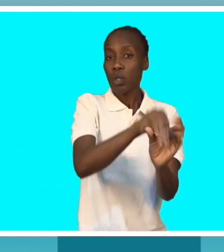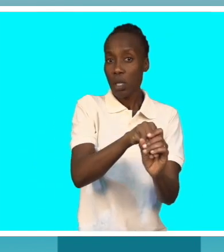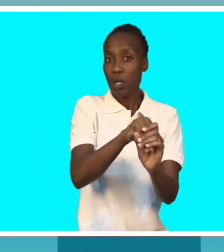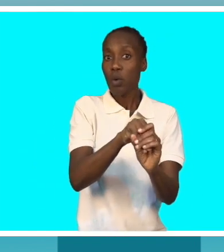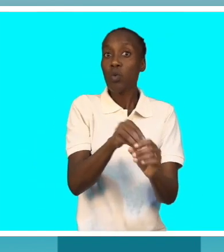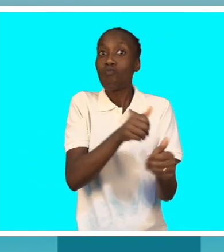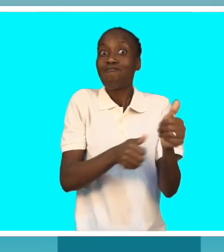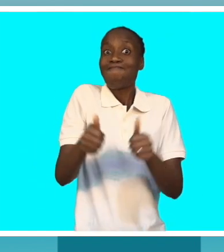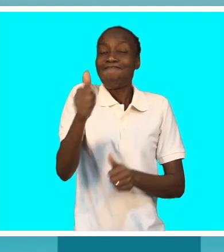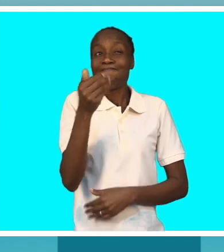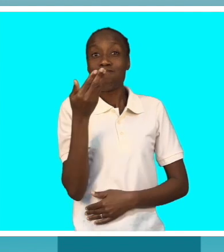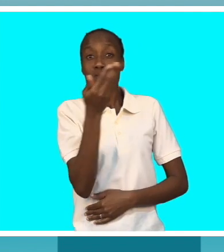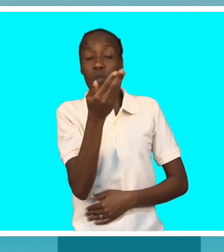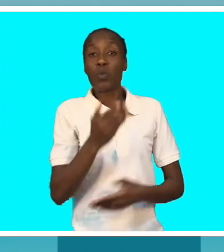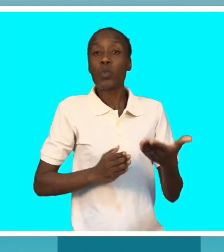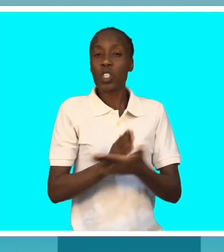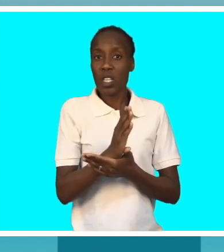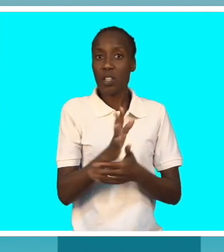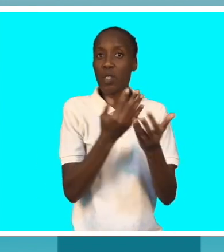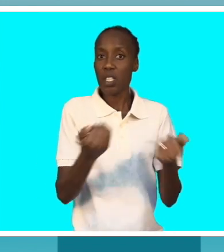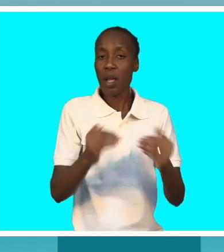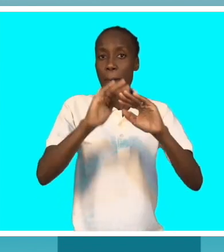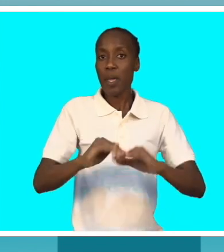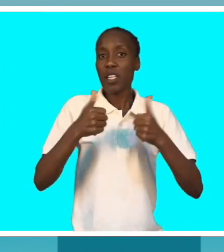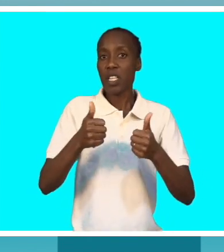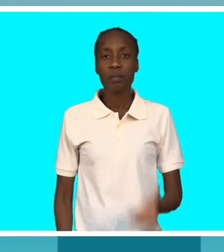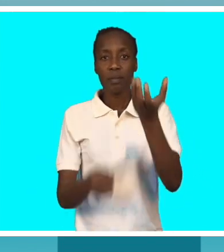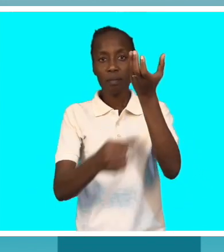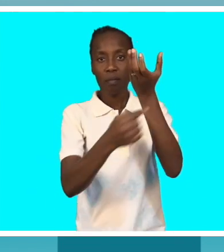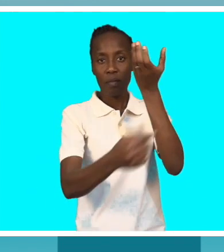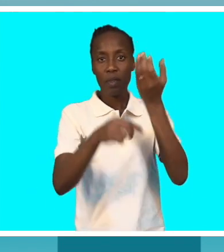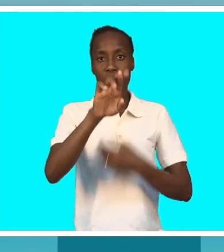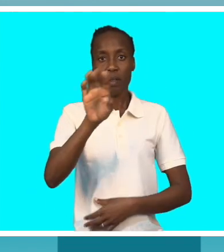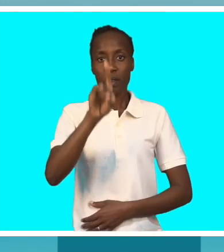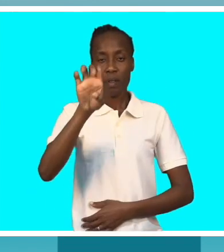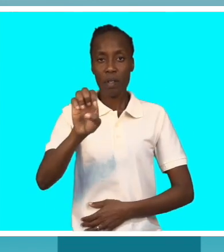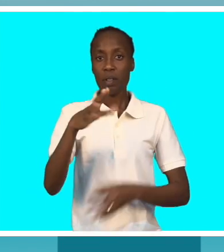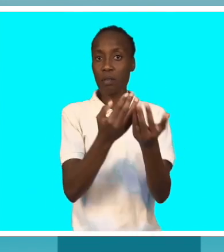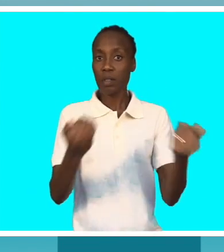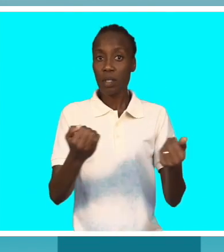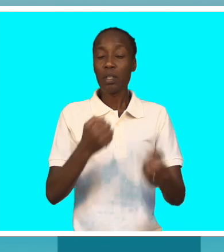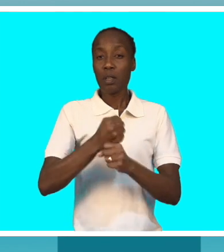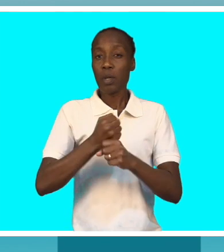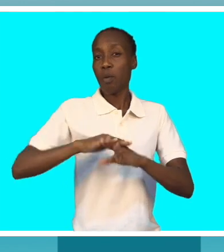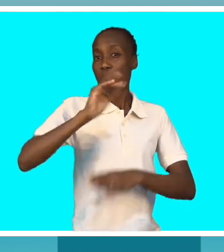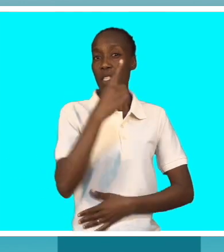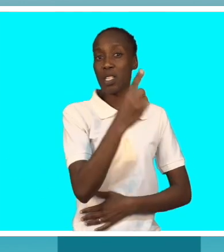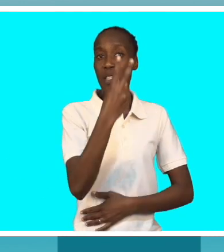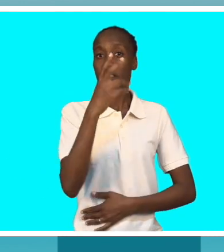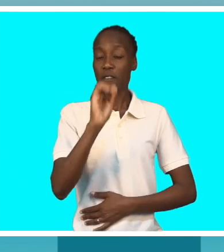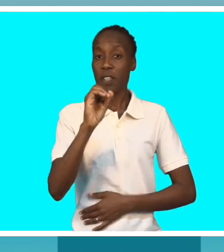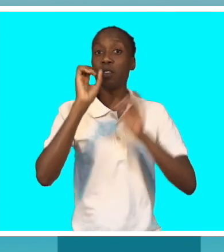topo aquilo que são os direitos da criança, sobretudo o bem-estar da criança. A rede da criança trabalha com mais de 120